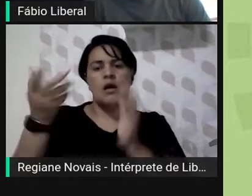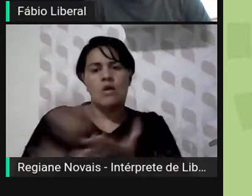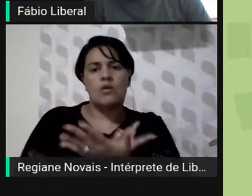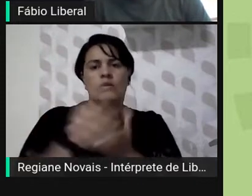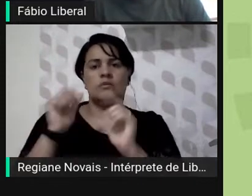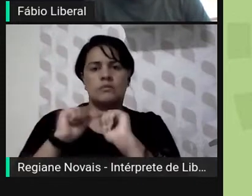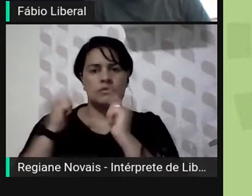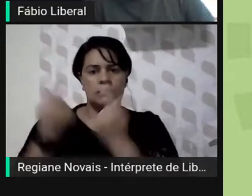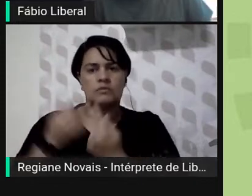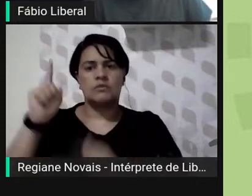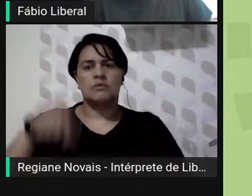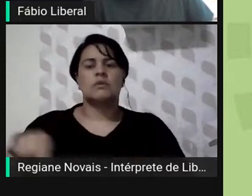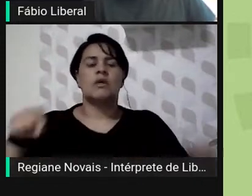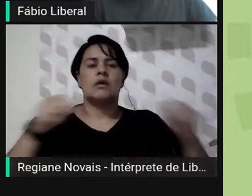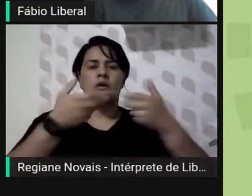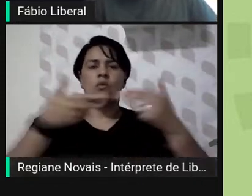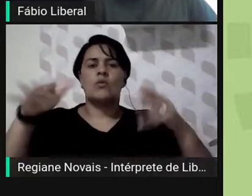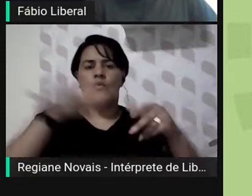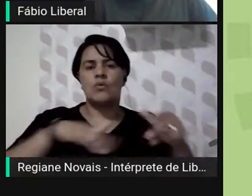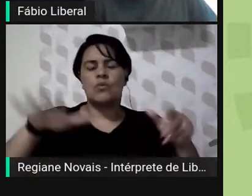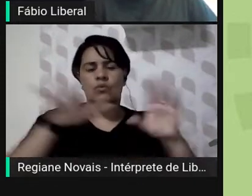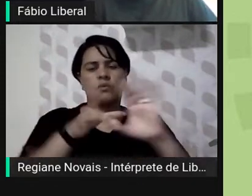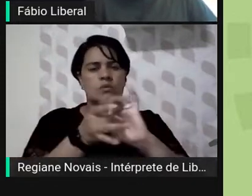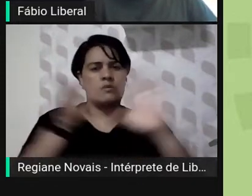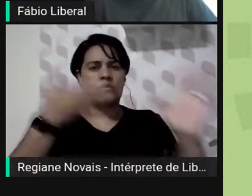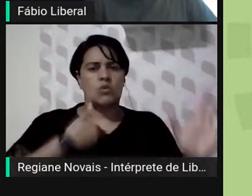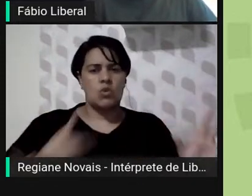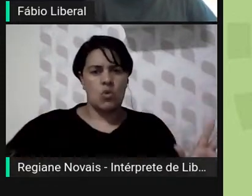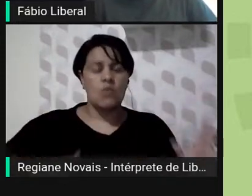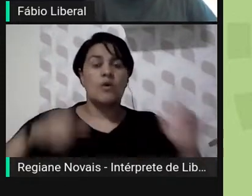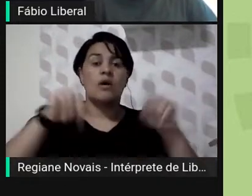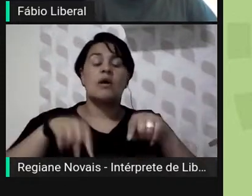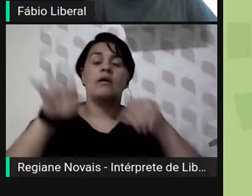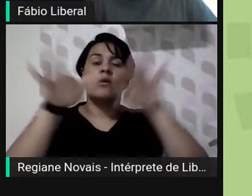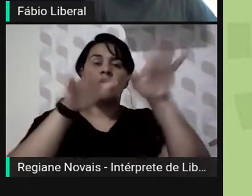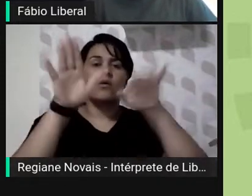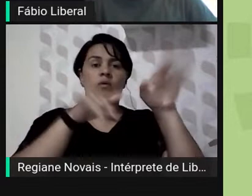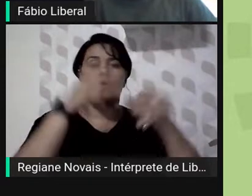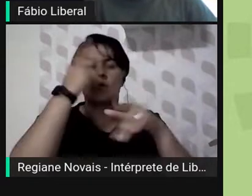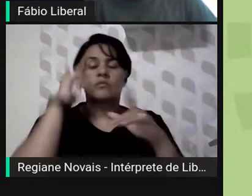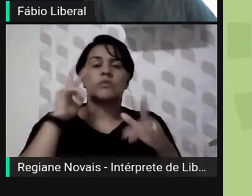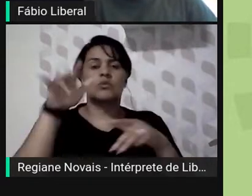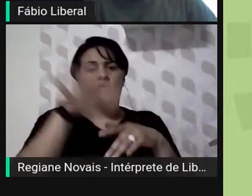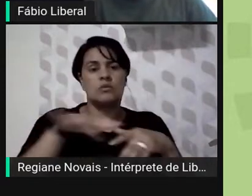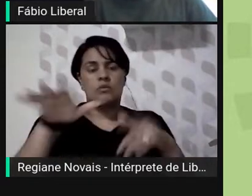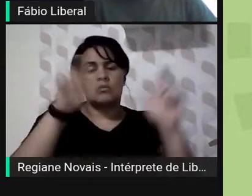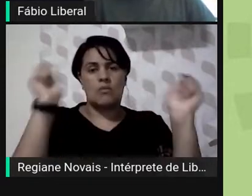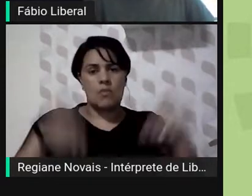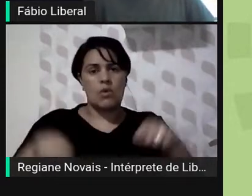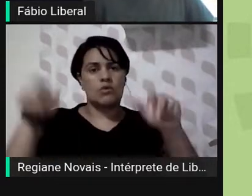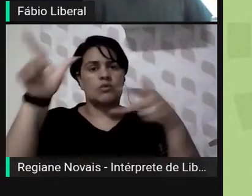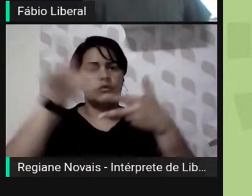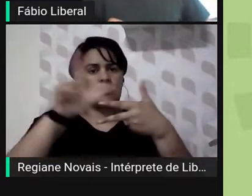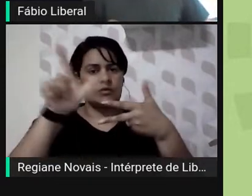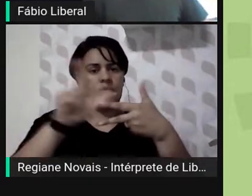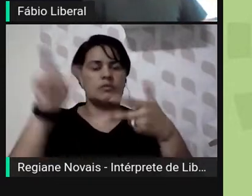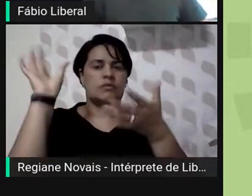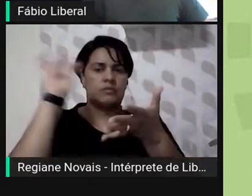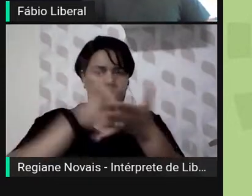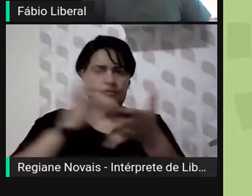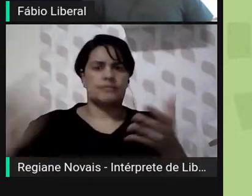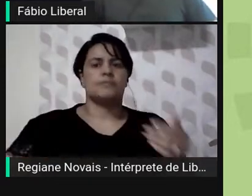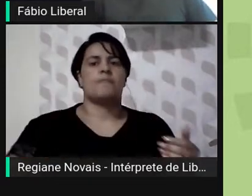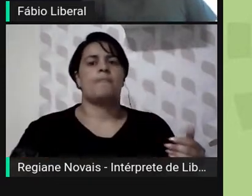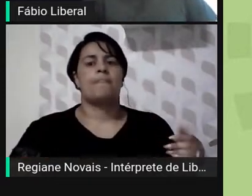geral, de caráter público, sessões convocadas para que o poder legislativo se exerça ali de fato na prática. Em linhas gerais, esse